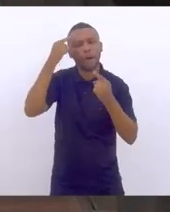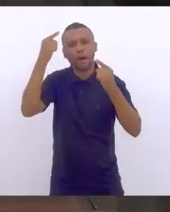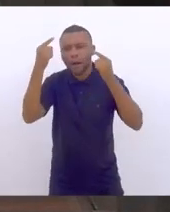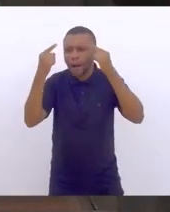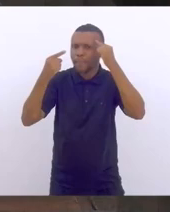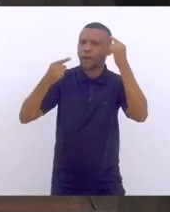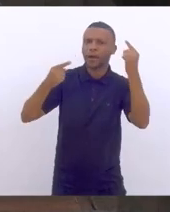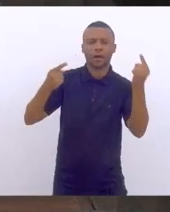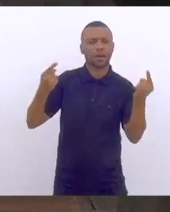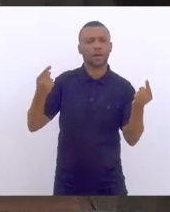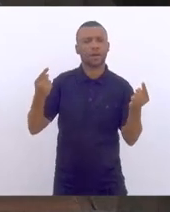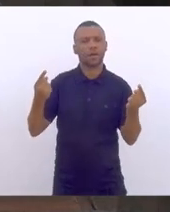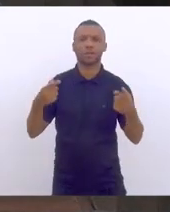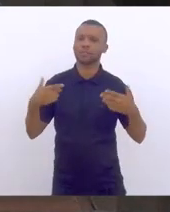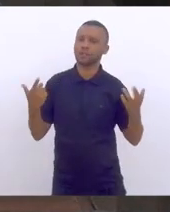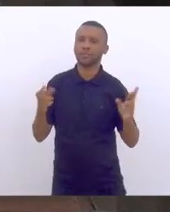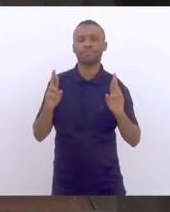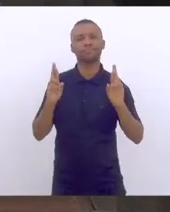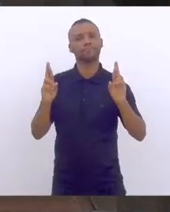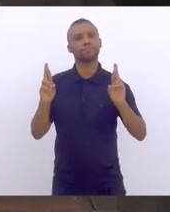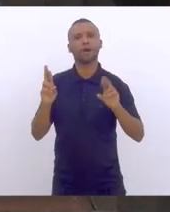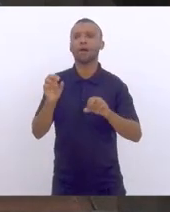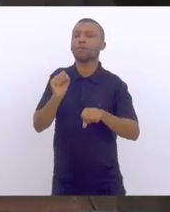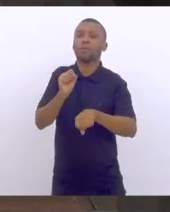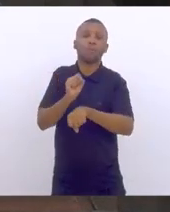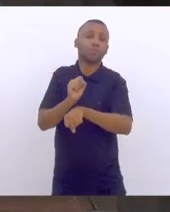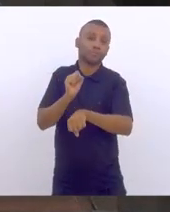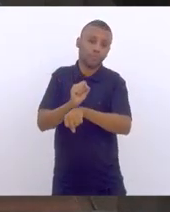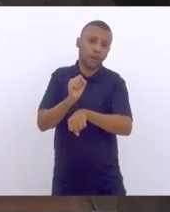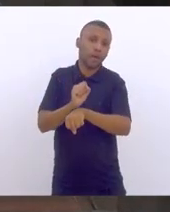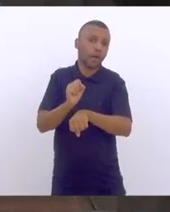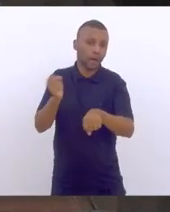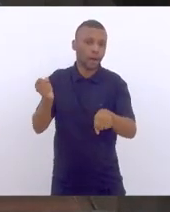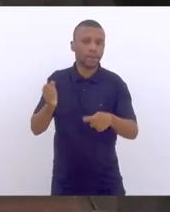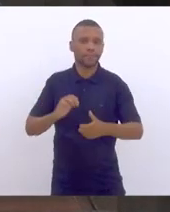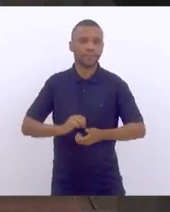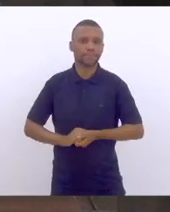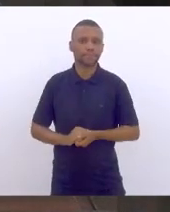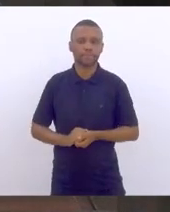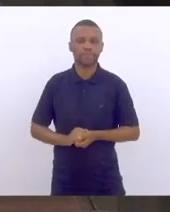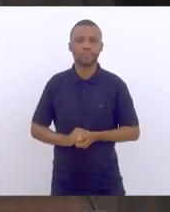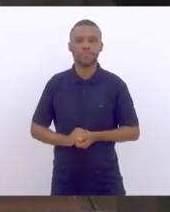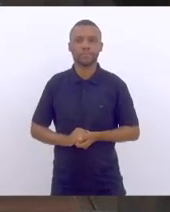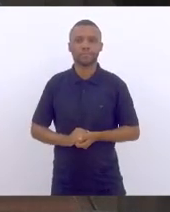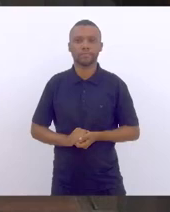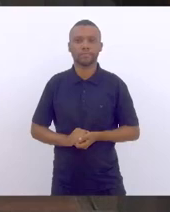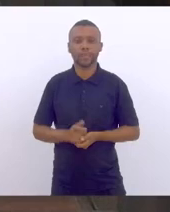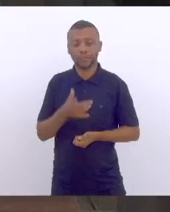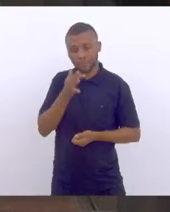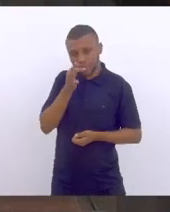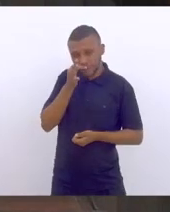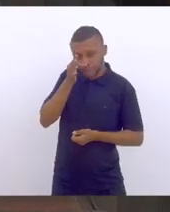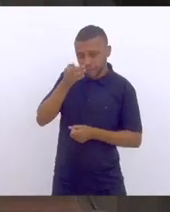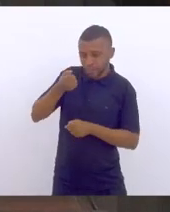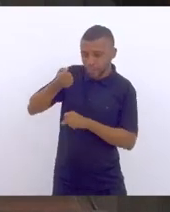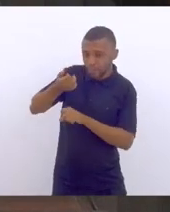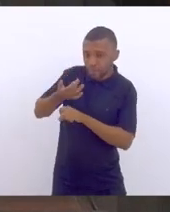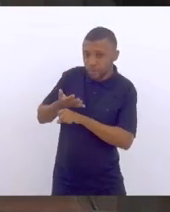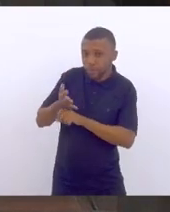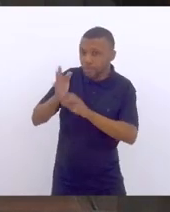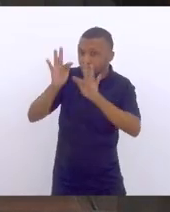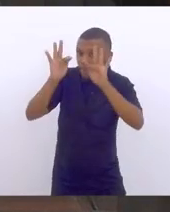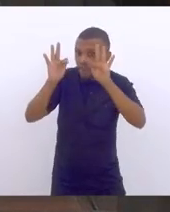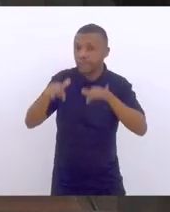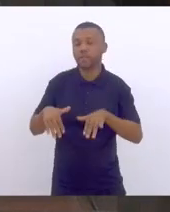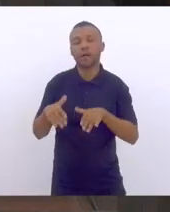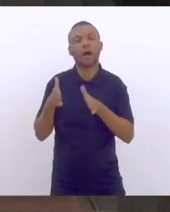e vamos aguardar que, terminada a primavera, no mês de setembro,